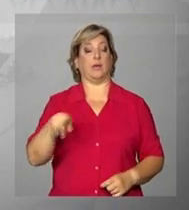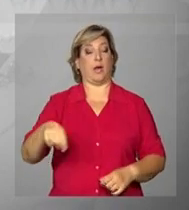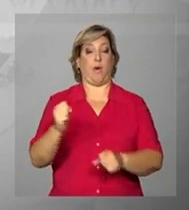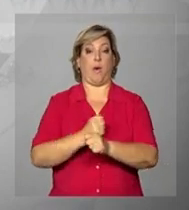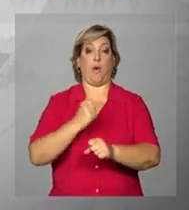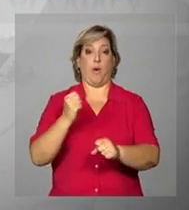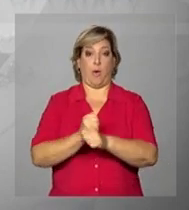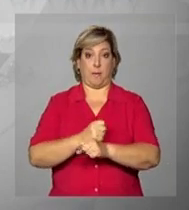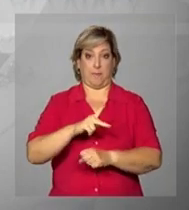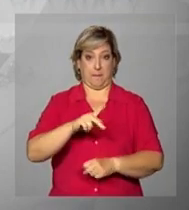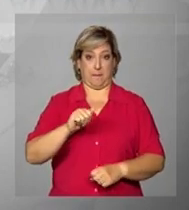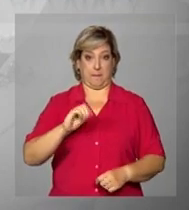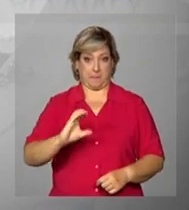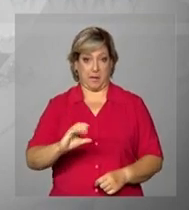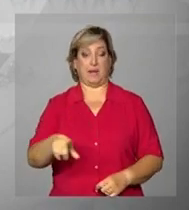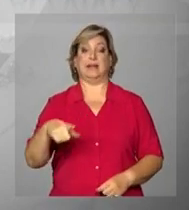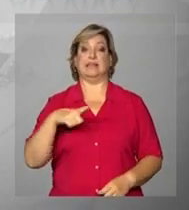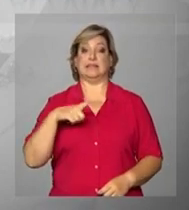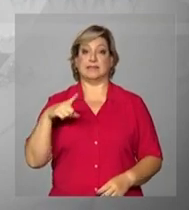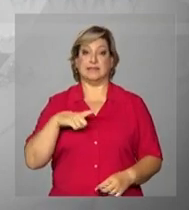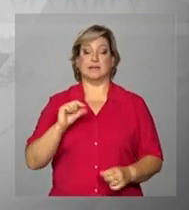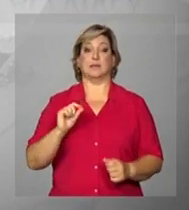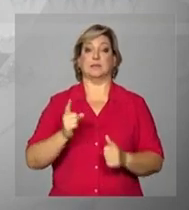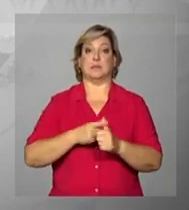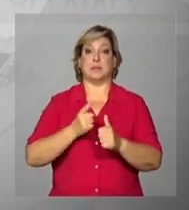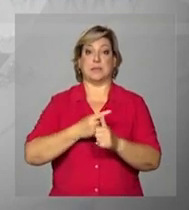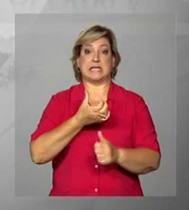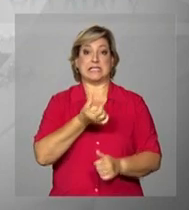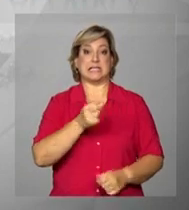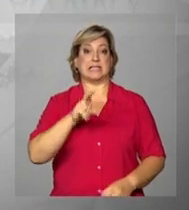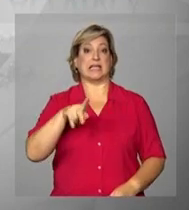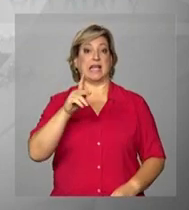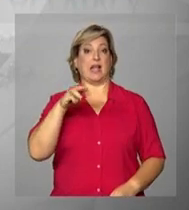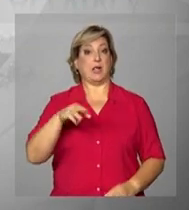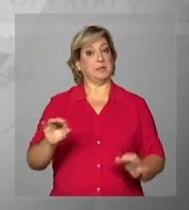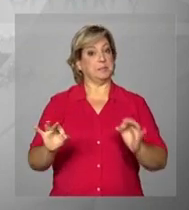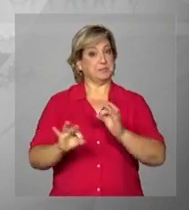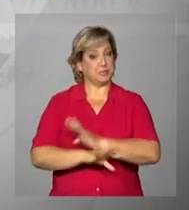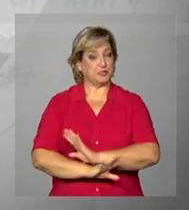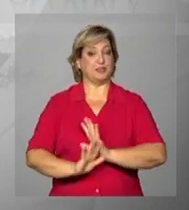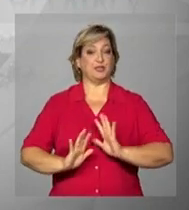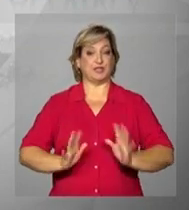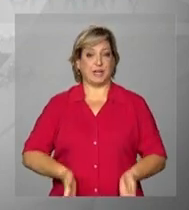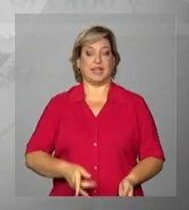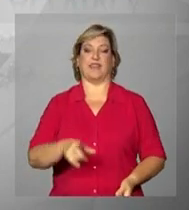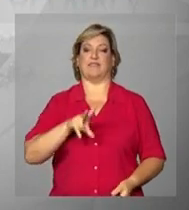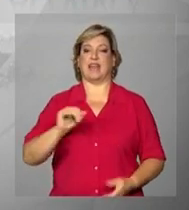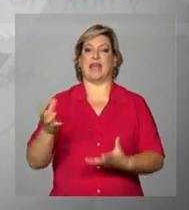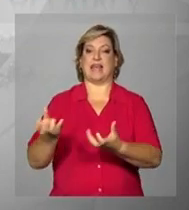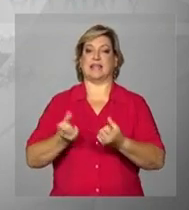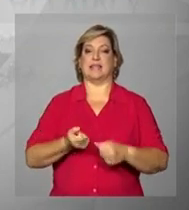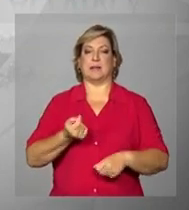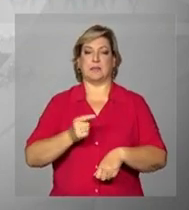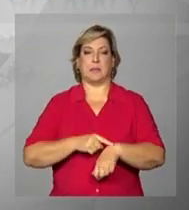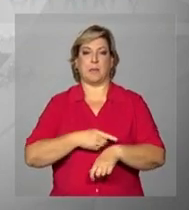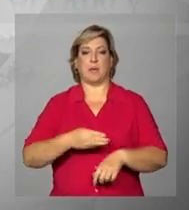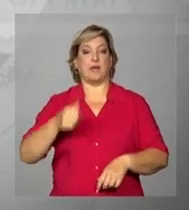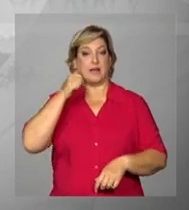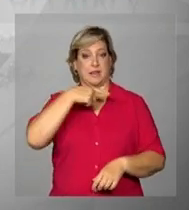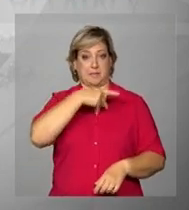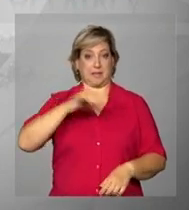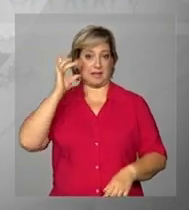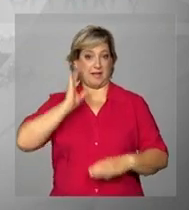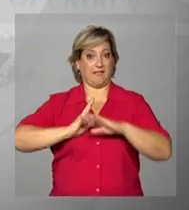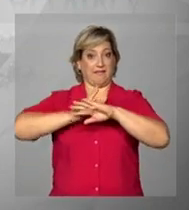Programa de Aceleração do Crescimento está com os primeiros 65 quilômetros concluídos e vai receber daqui a pouco a visita da